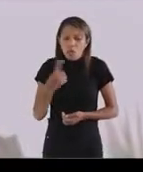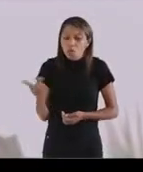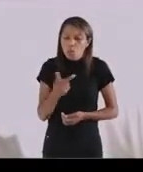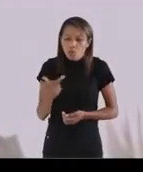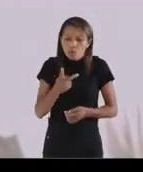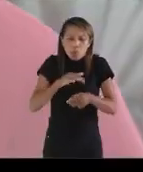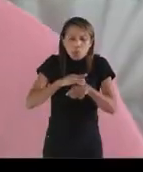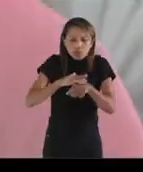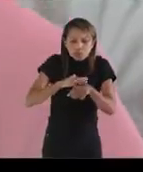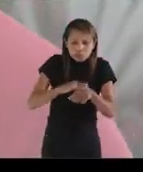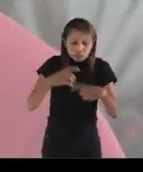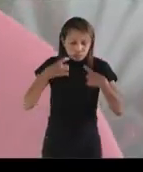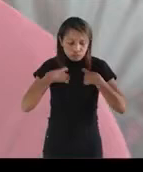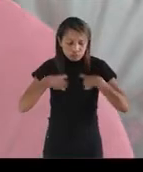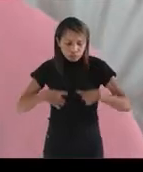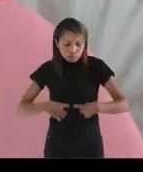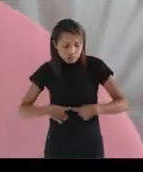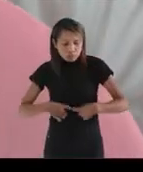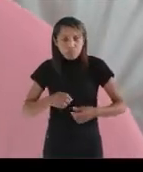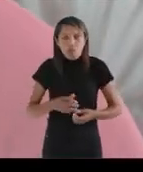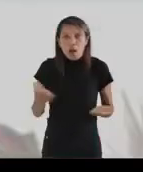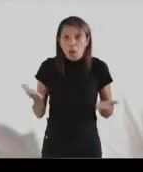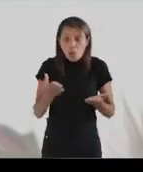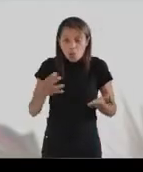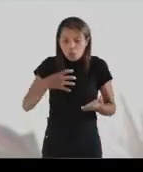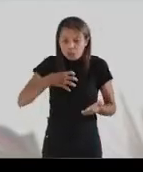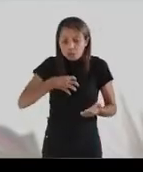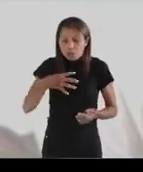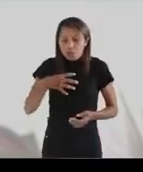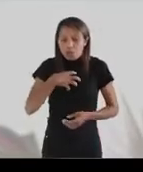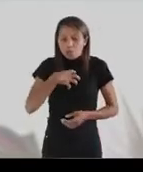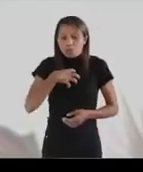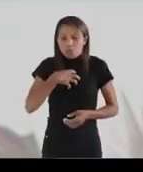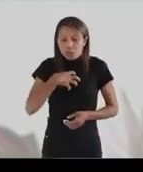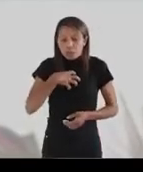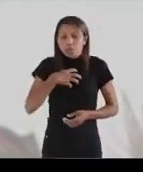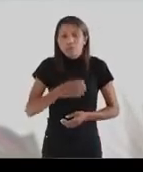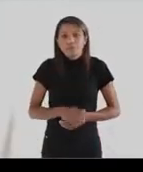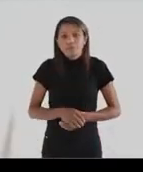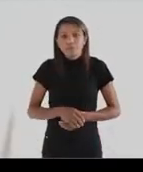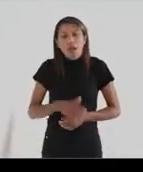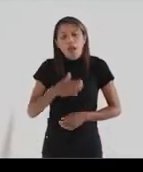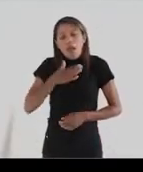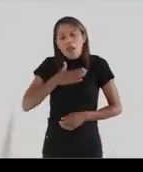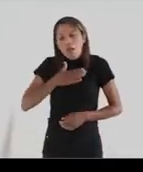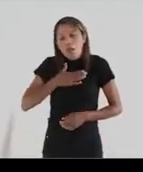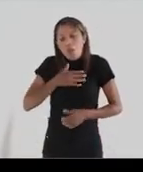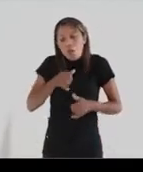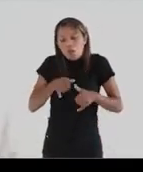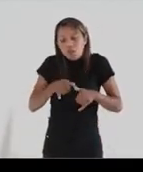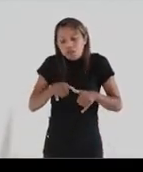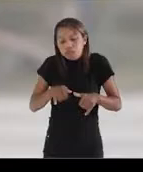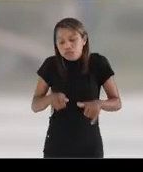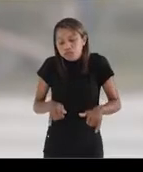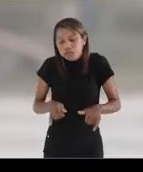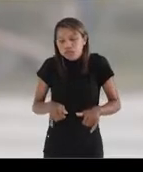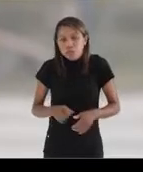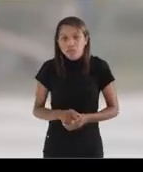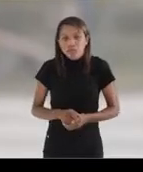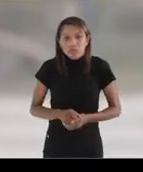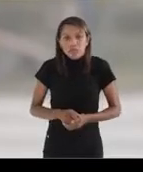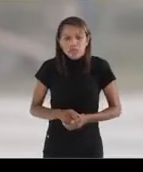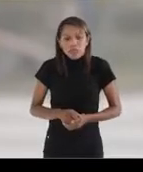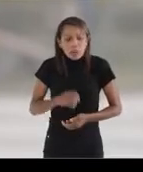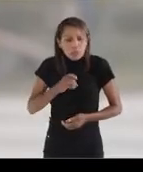do meu esposo. Os dois com Covid, os dois ruins. Nós tivemos comprometimento de pulmão. Hoje eu ainda tenho um pouco de cansaço. Eu